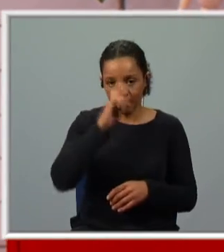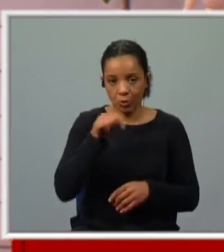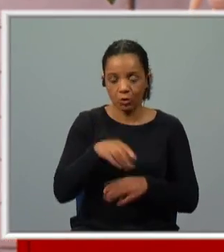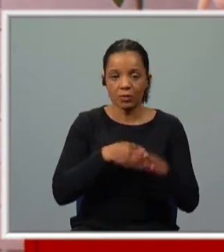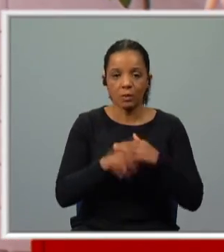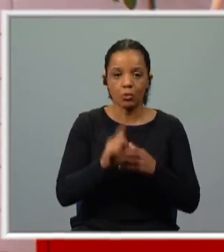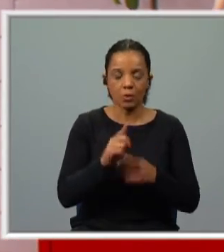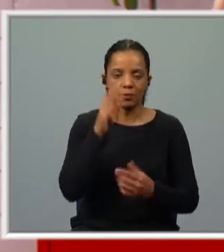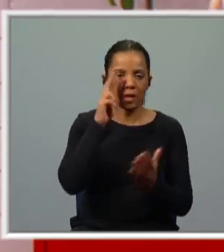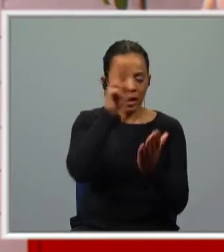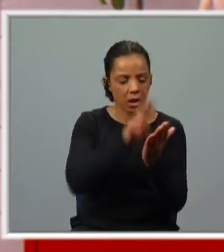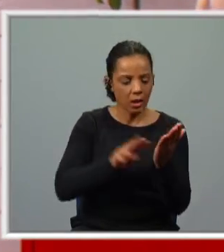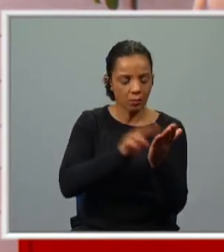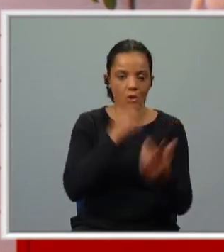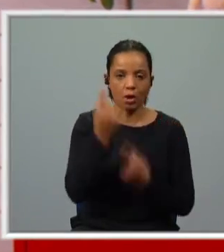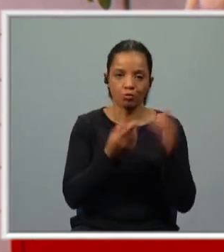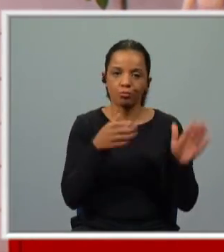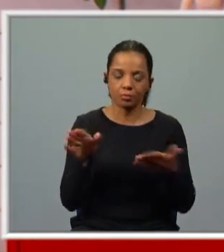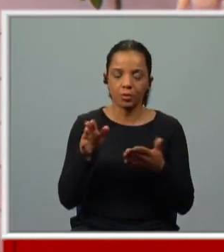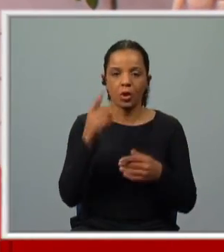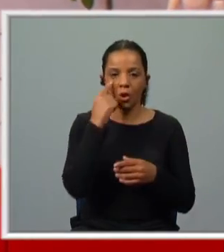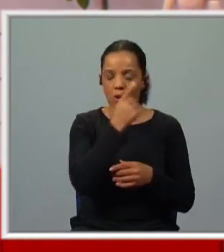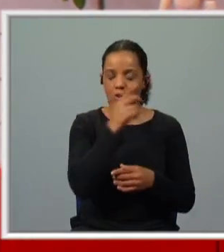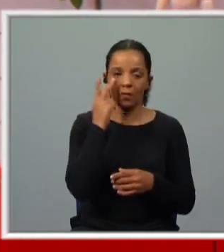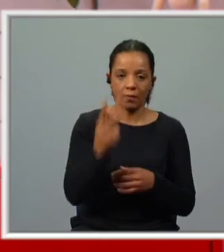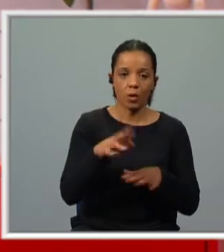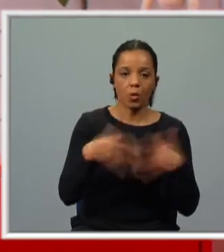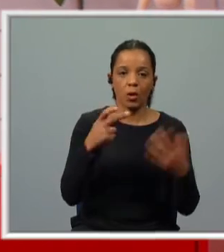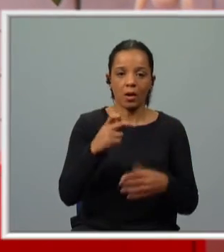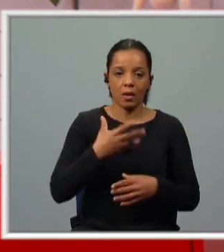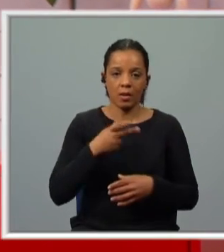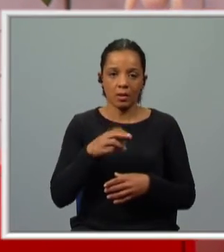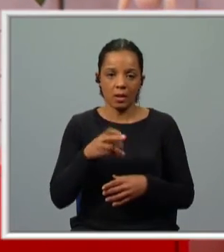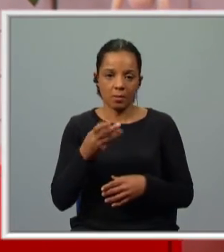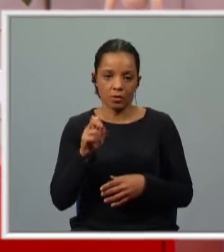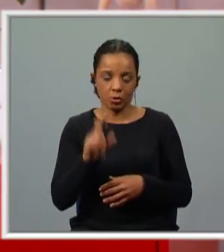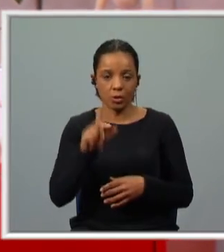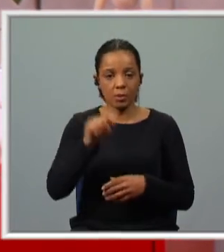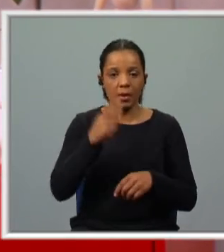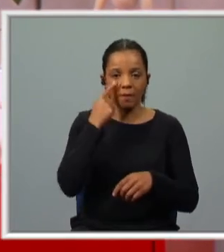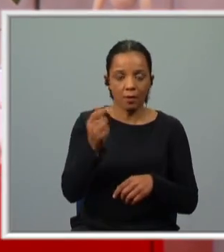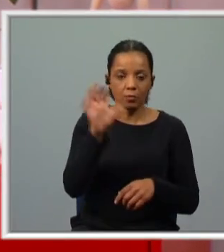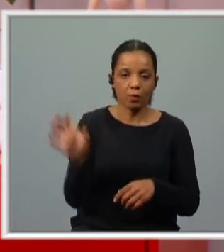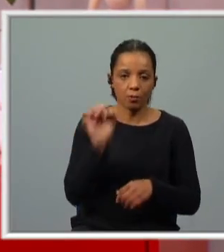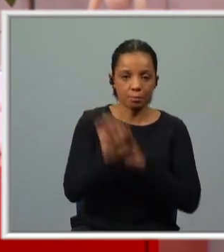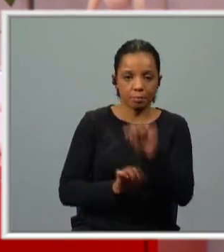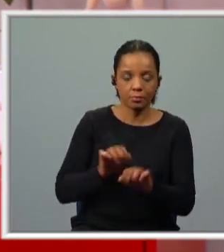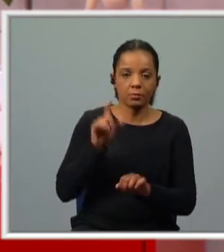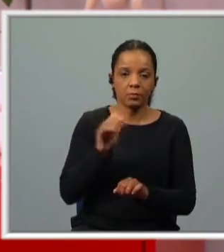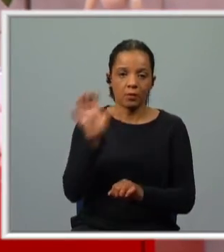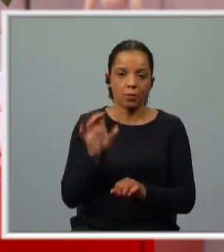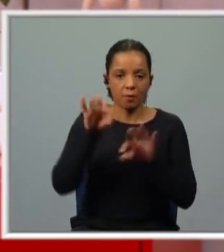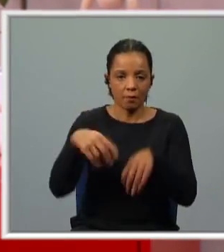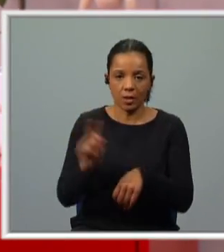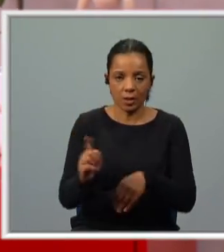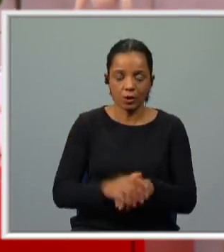Lemos alguns excertos da peça, aquilo que os olhos veem é o Adamastor. Vimos também os tempos verbais e os modos verbais, as formas não